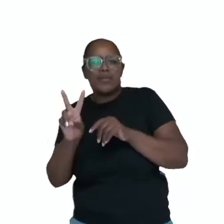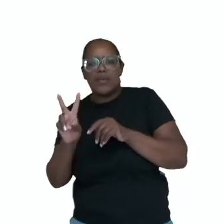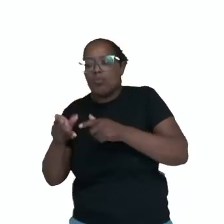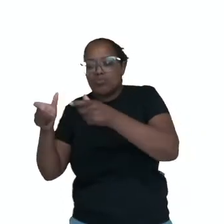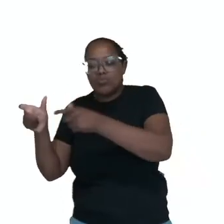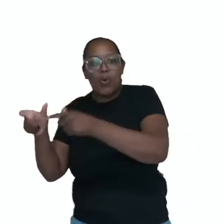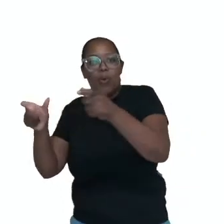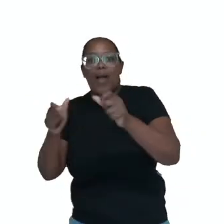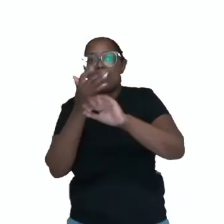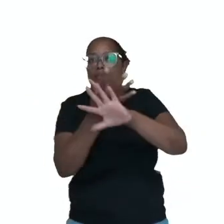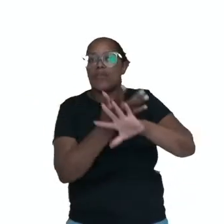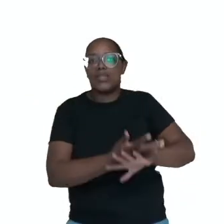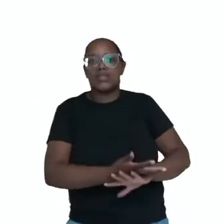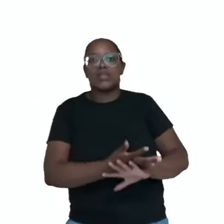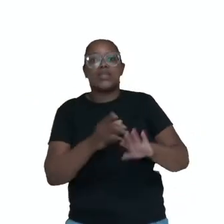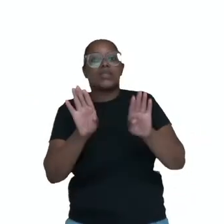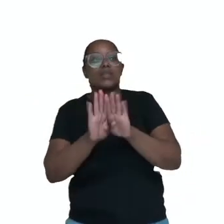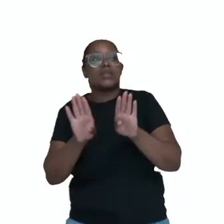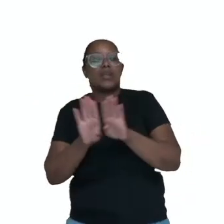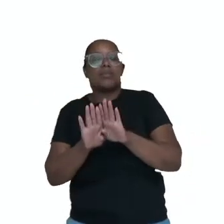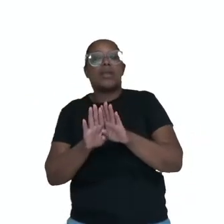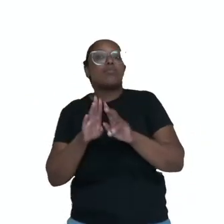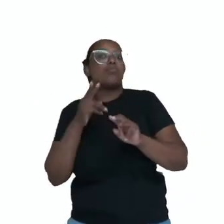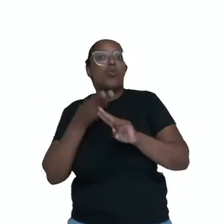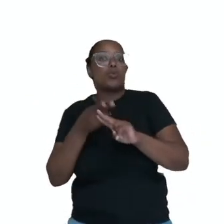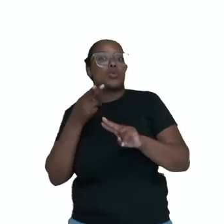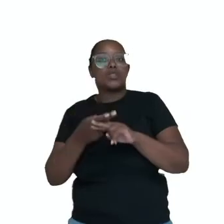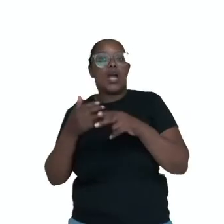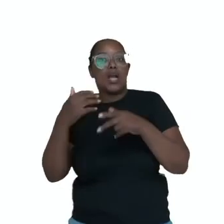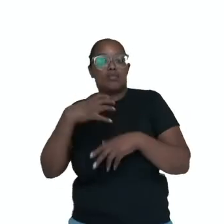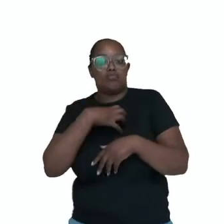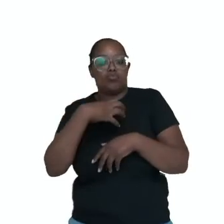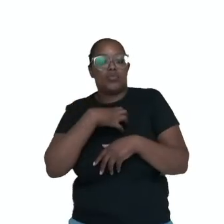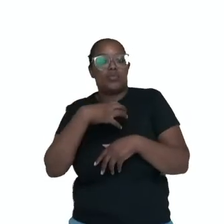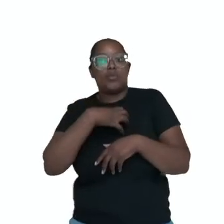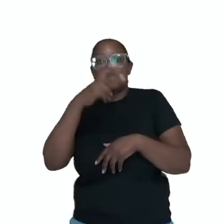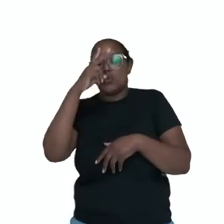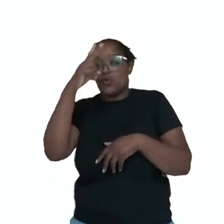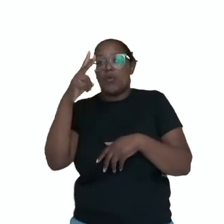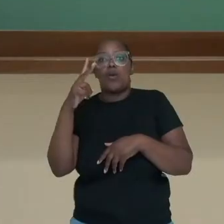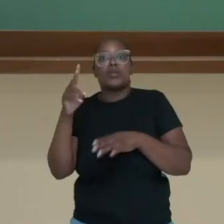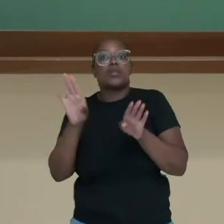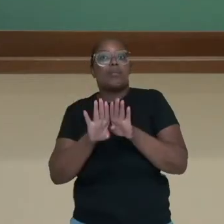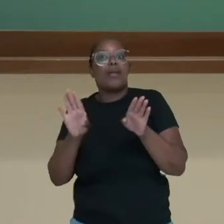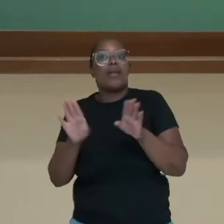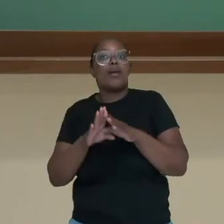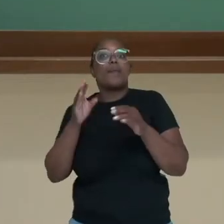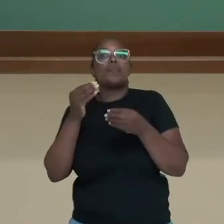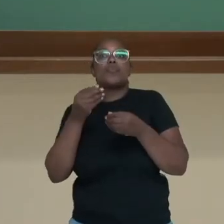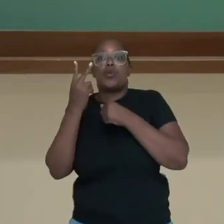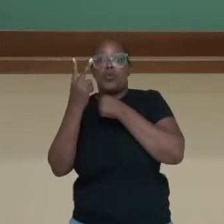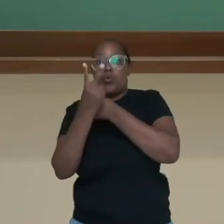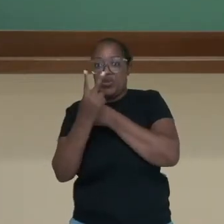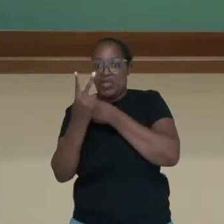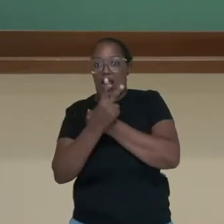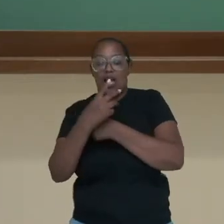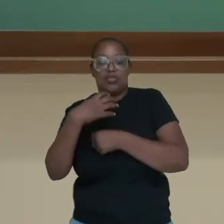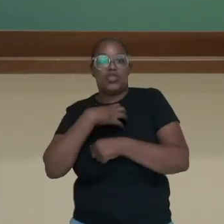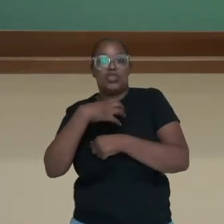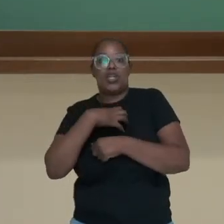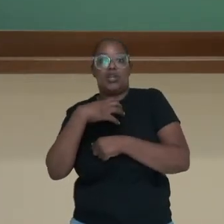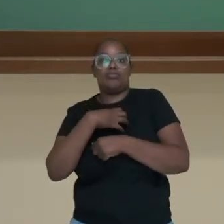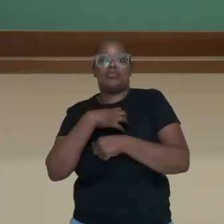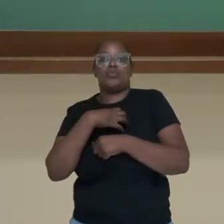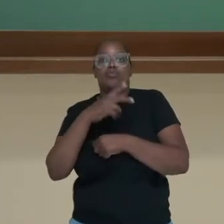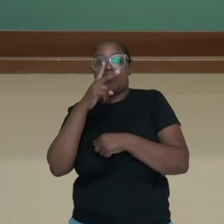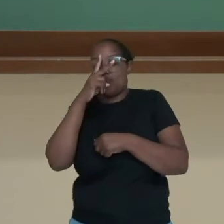adversário, usar os seus pontos fortes, dosar o esforço físico e não jogar a peteca